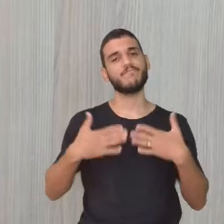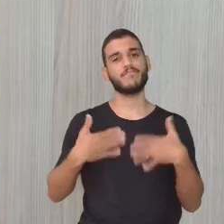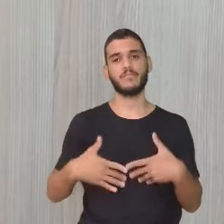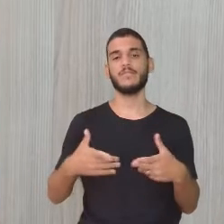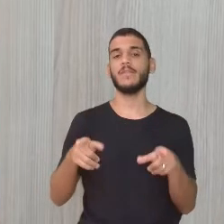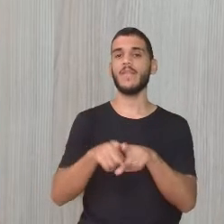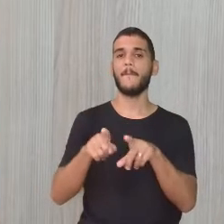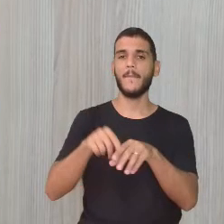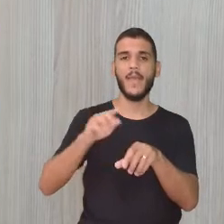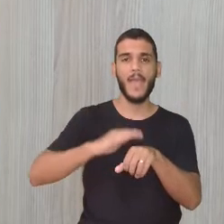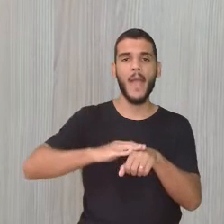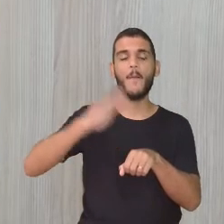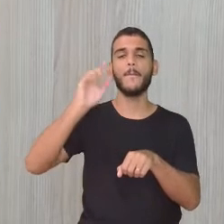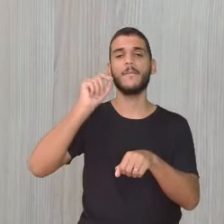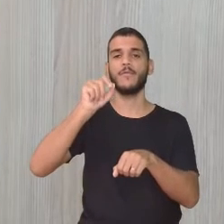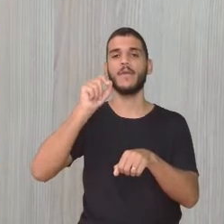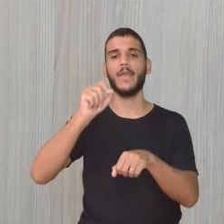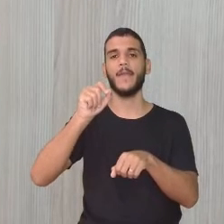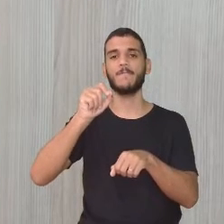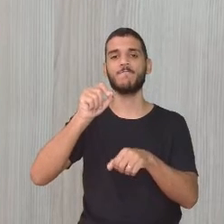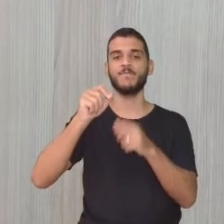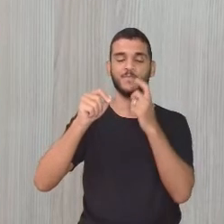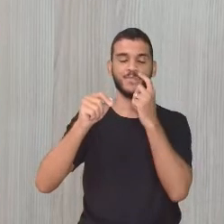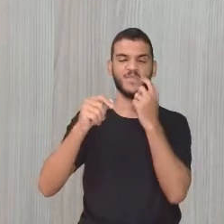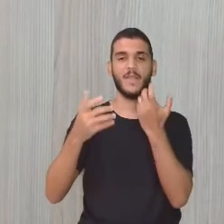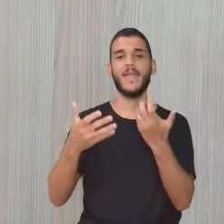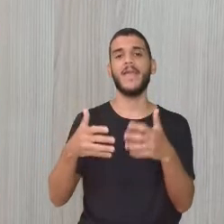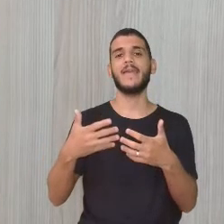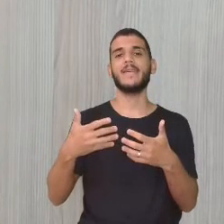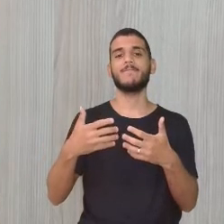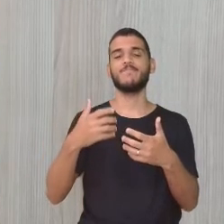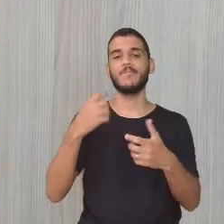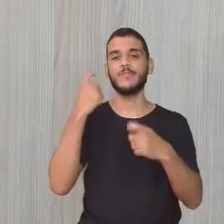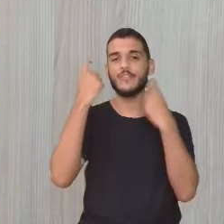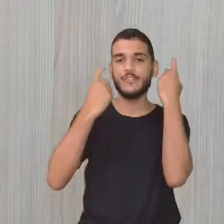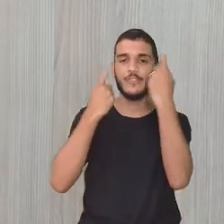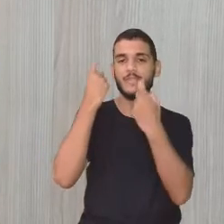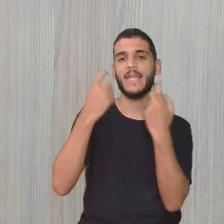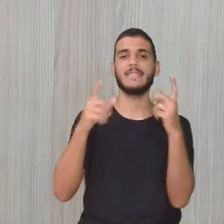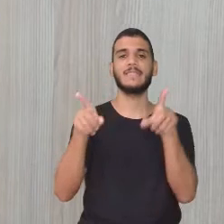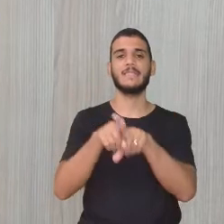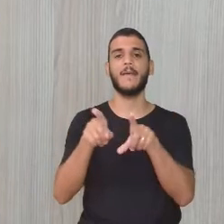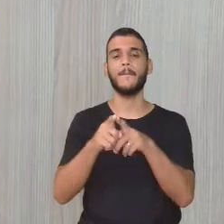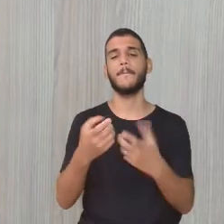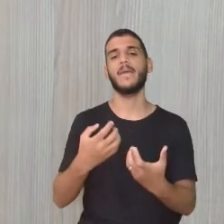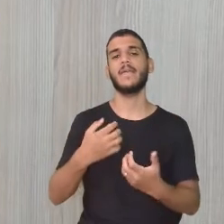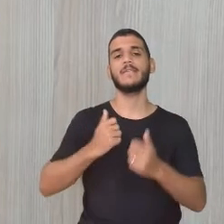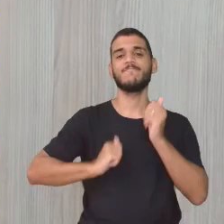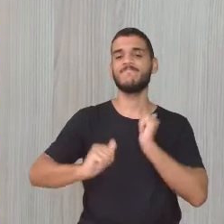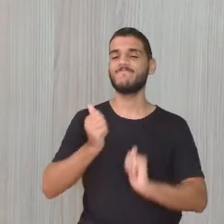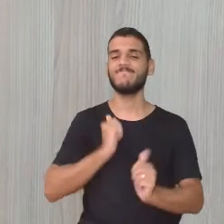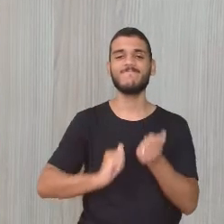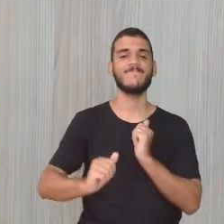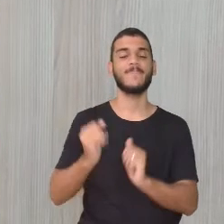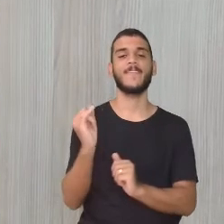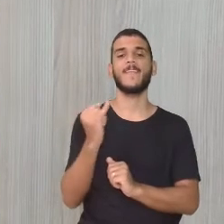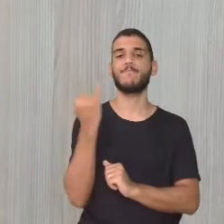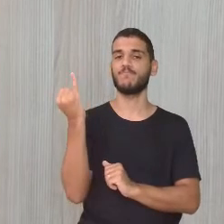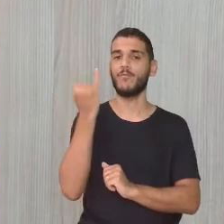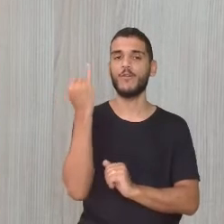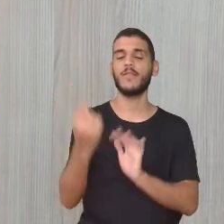ansiedade, né? Que também é questão de saúde pública, né? É interessante trazer essa questão da